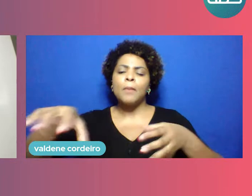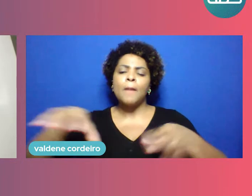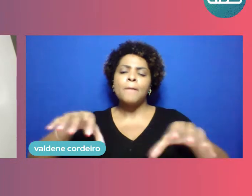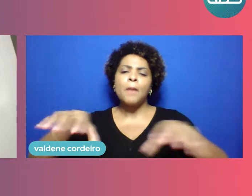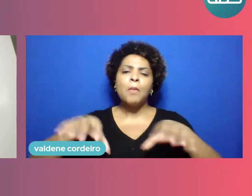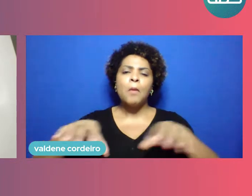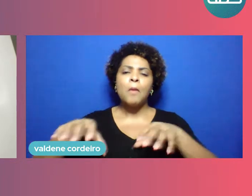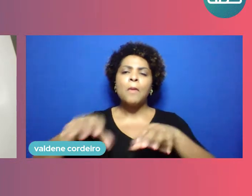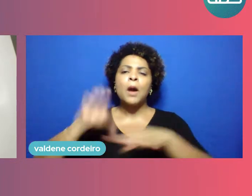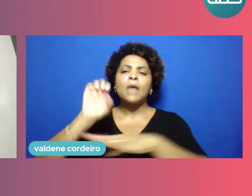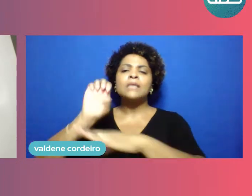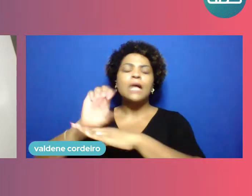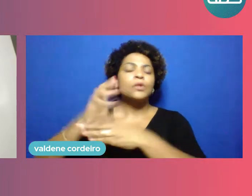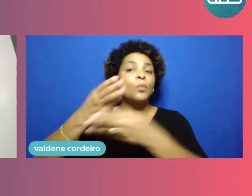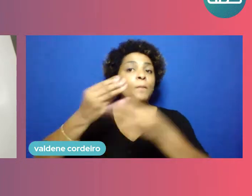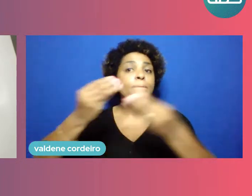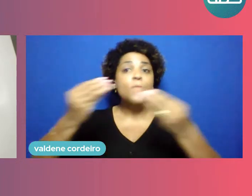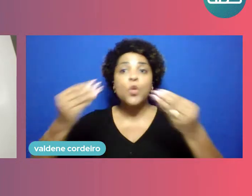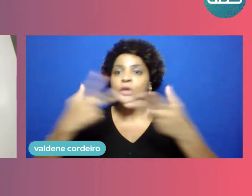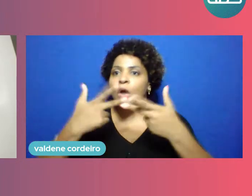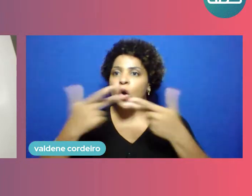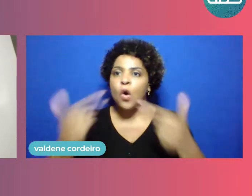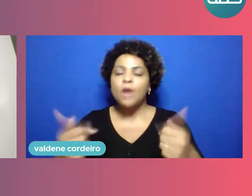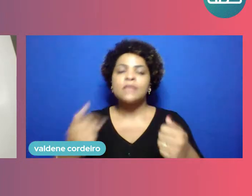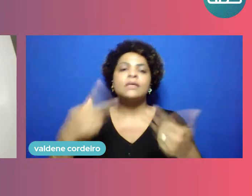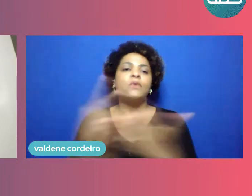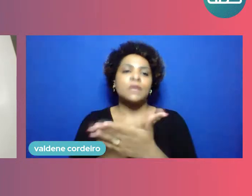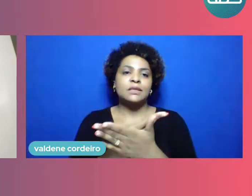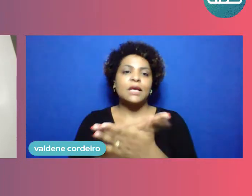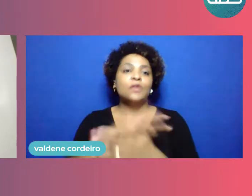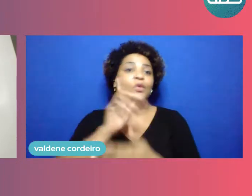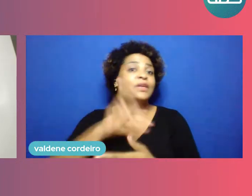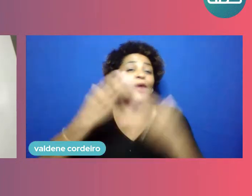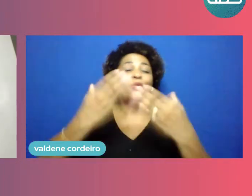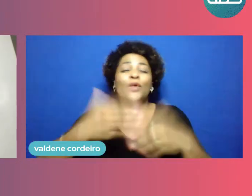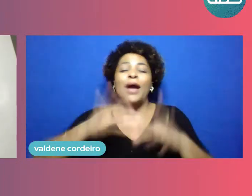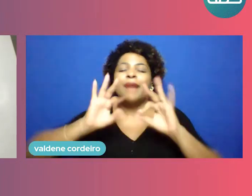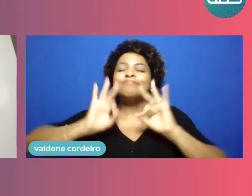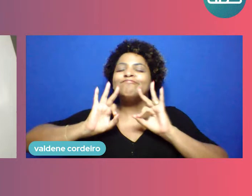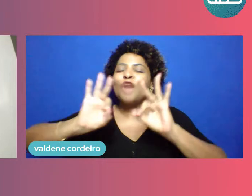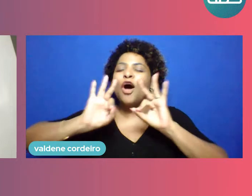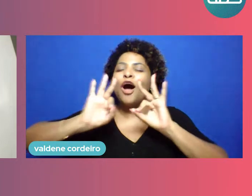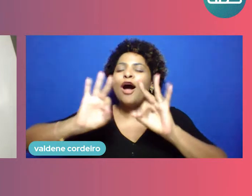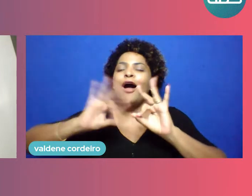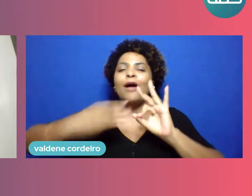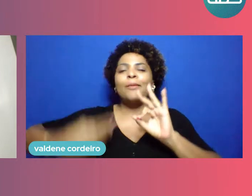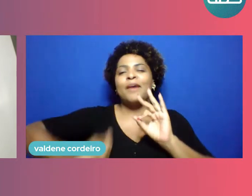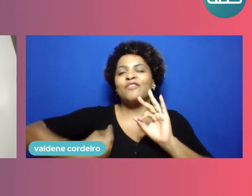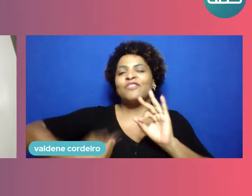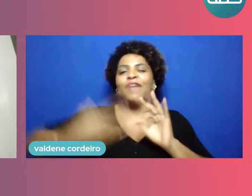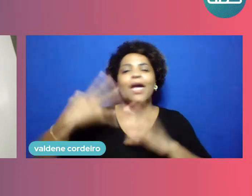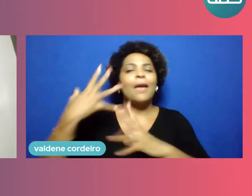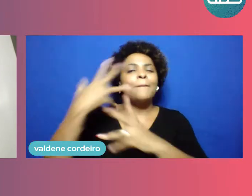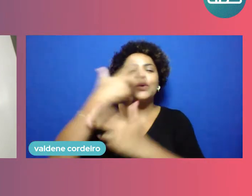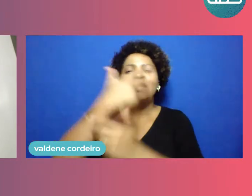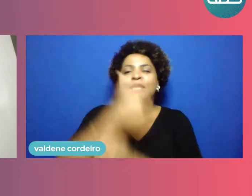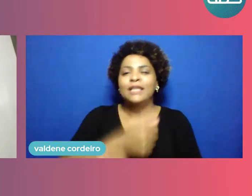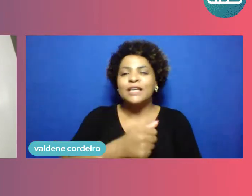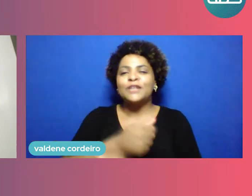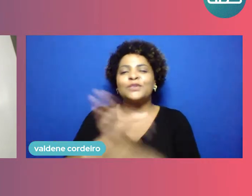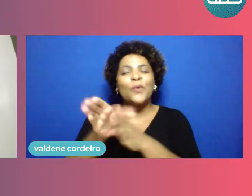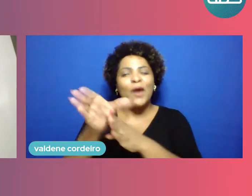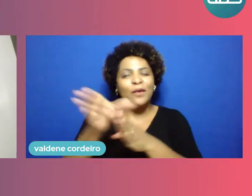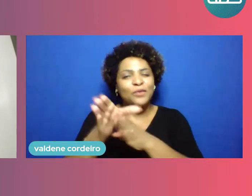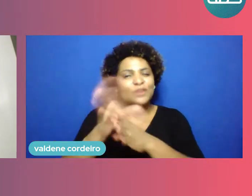muita coisa acontecendo e além disso é uma cidade incrível é cidade incrível para viver é uma cidade bonita então recomendo aí para todo mundo que não